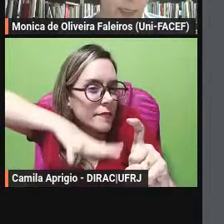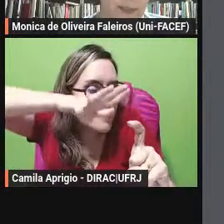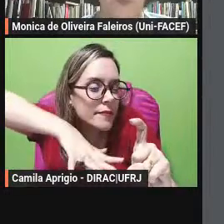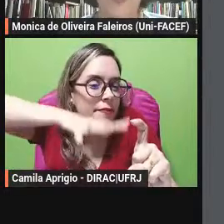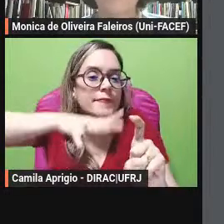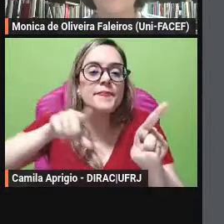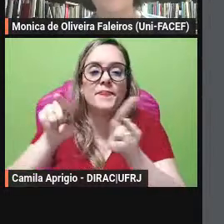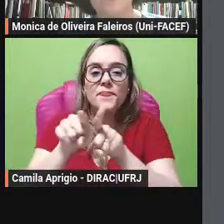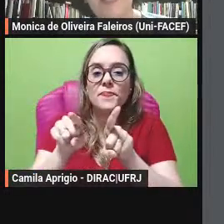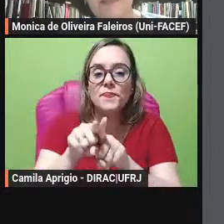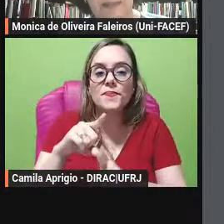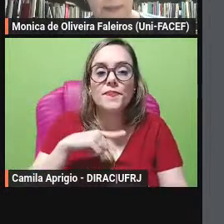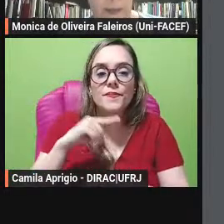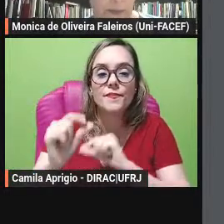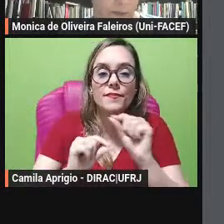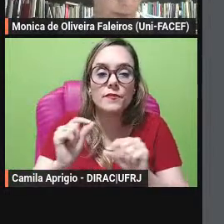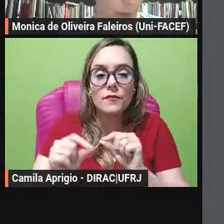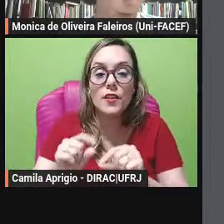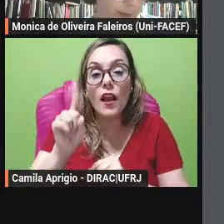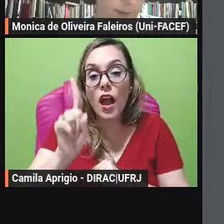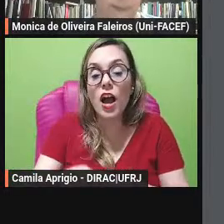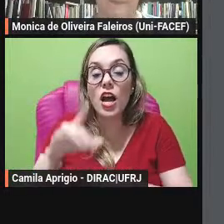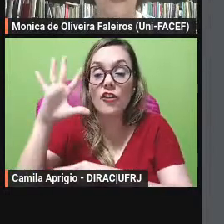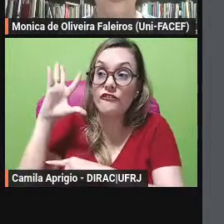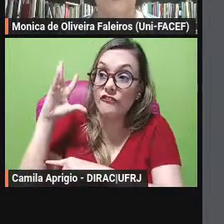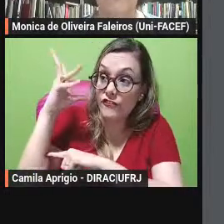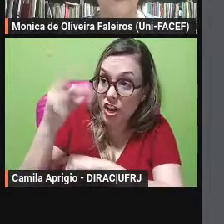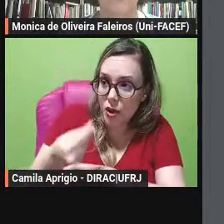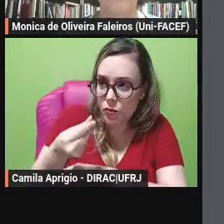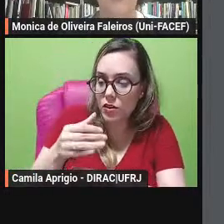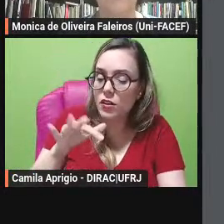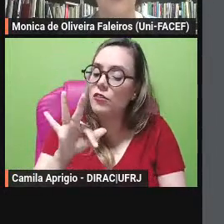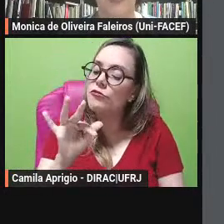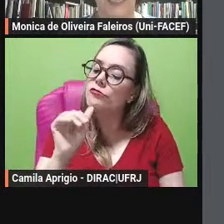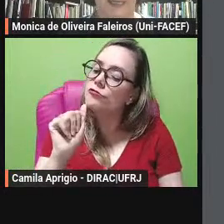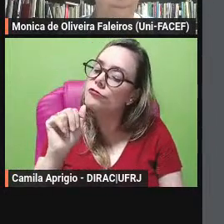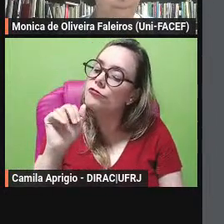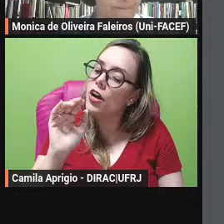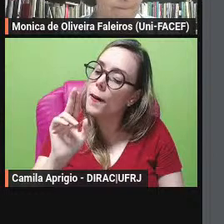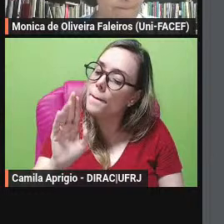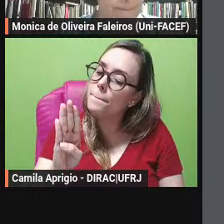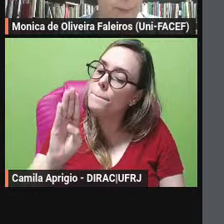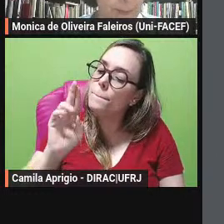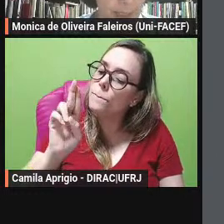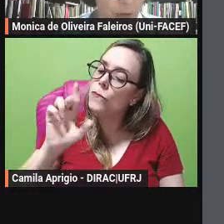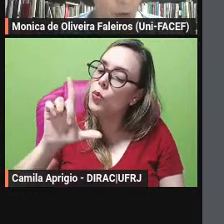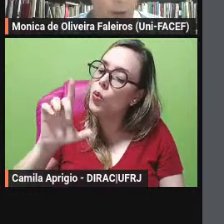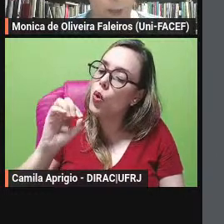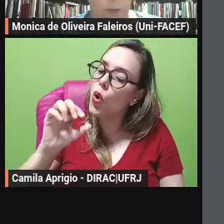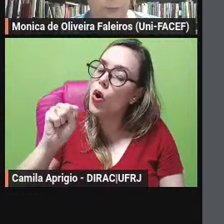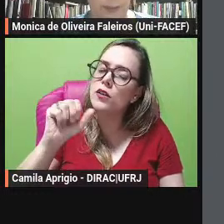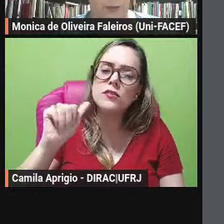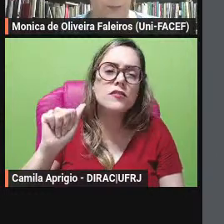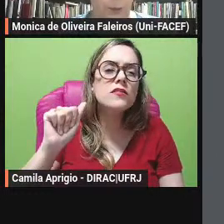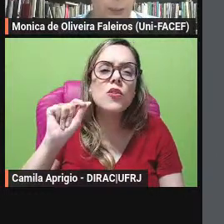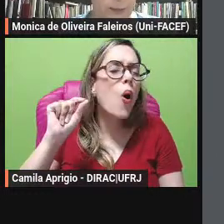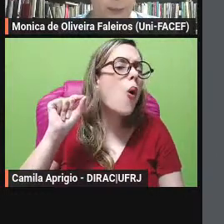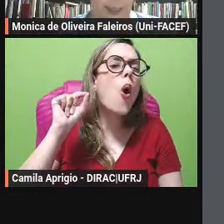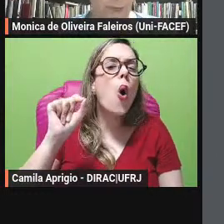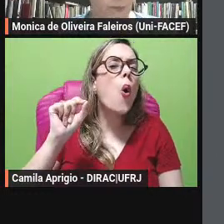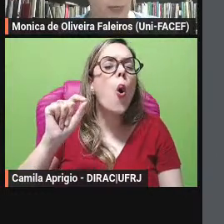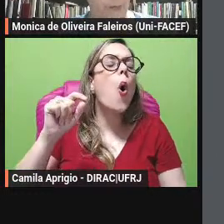são as fábulas ditas fabulosas então para explicar melhor como se